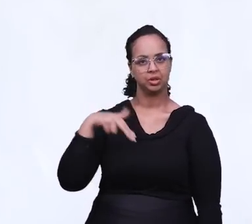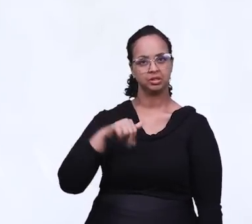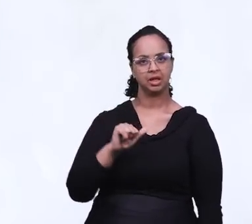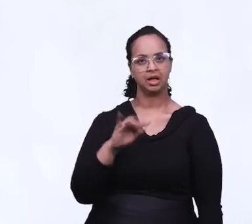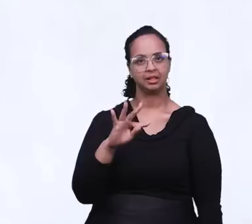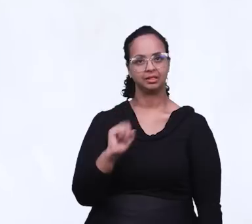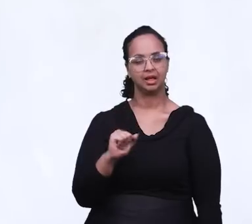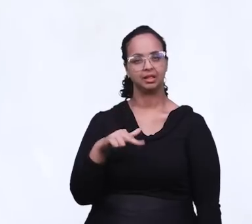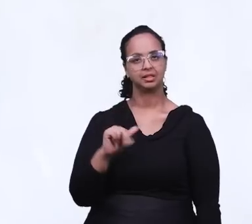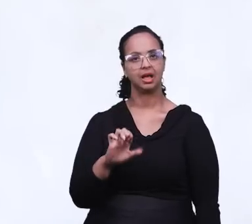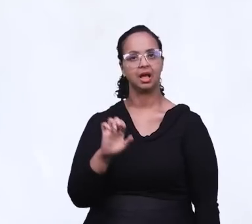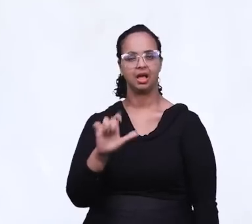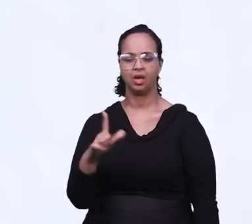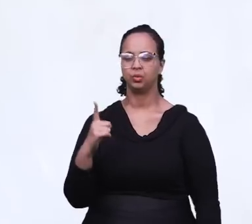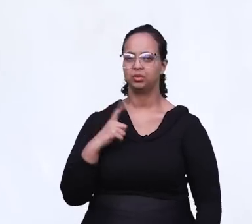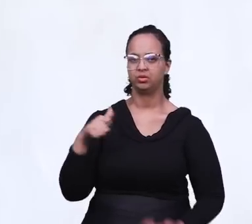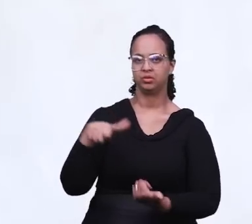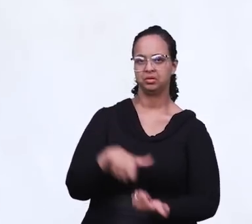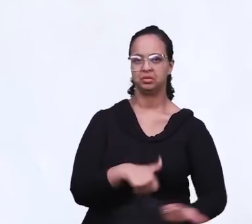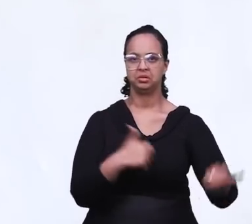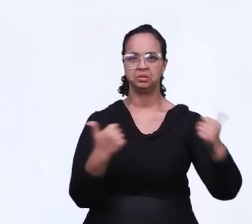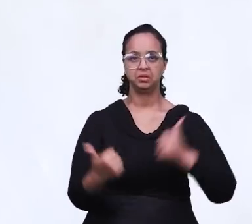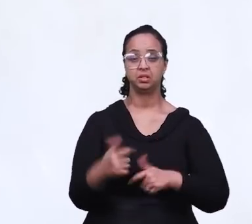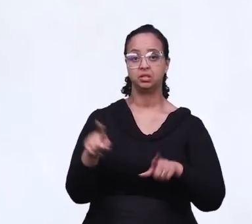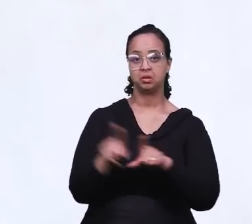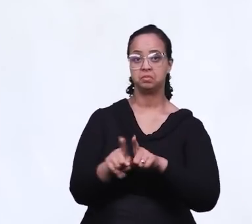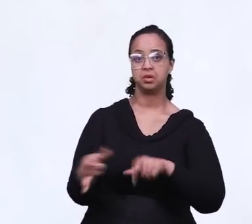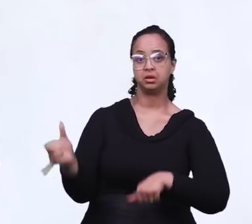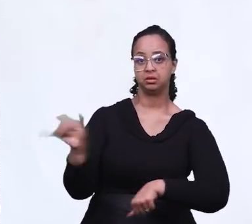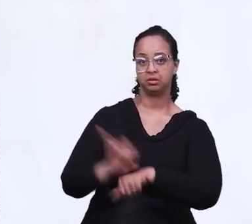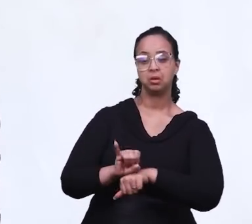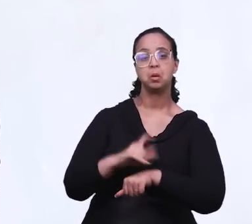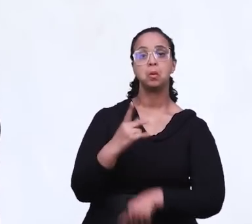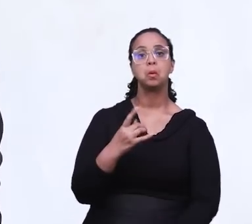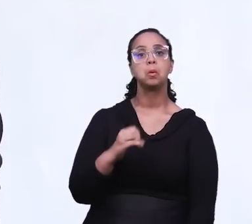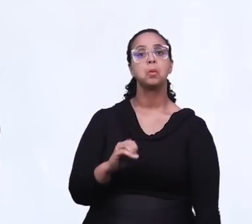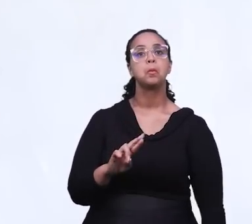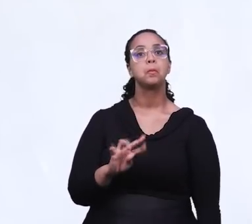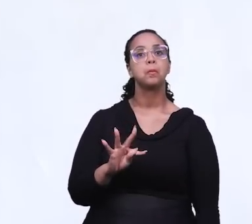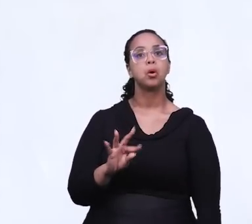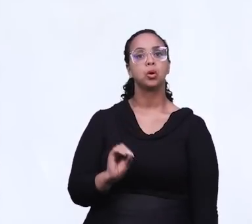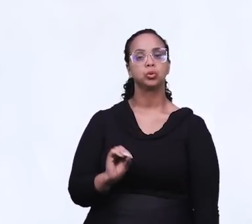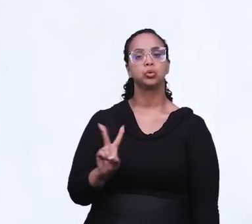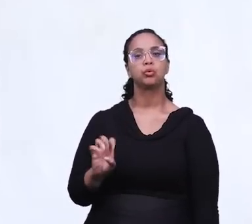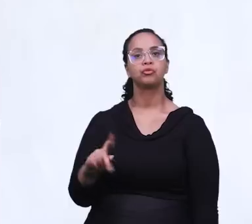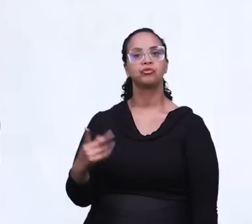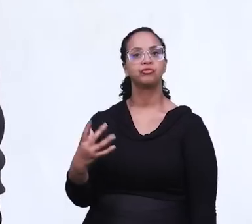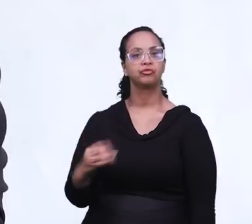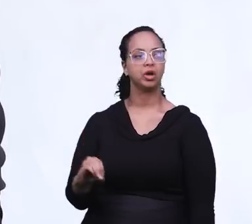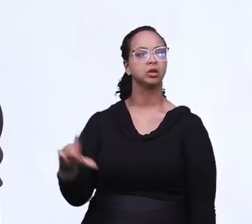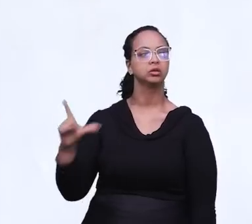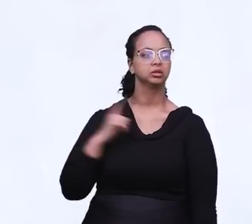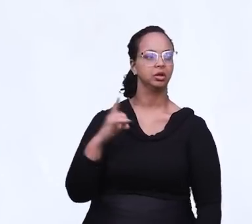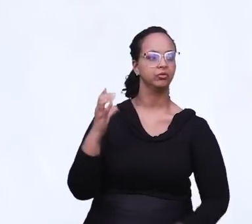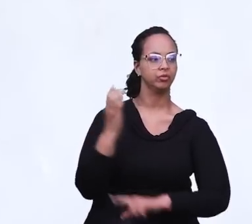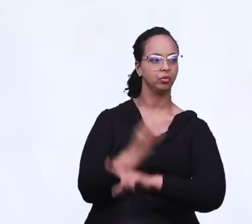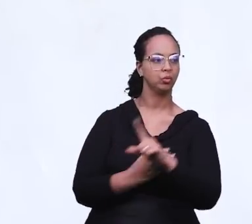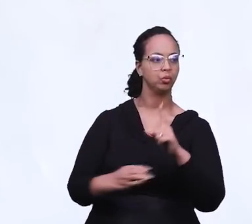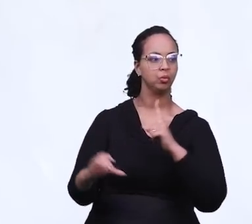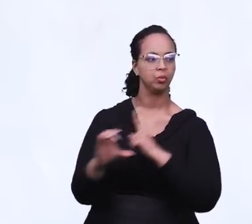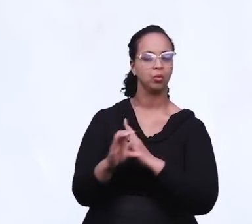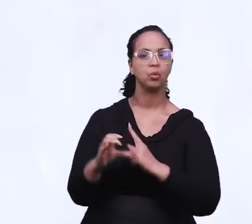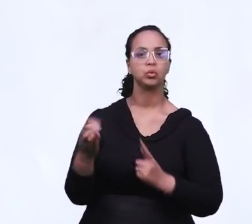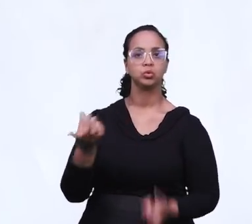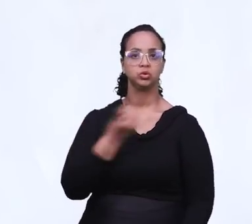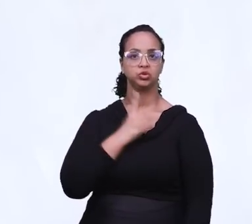Cacoal, onde teve um batismo. E também vamos ali para Porto Velho, onde teve ali uma vigília com jovens. Teve um culto